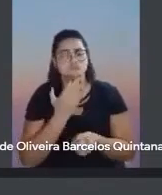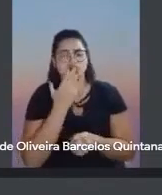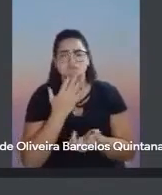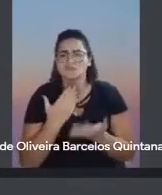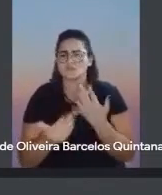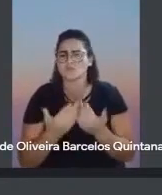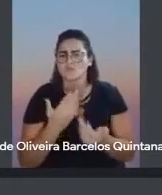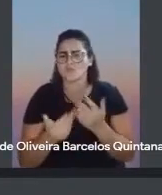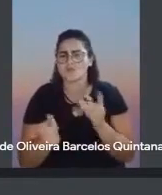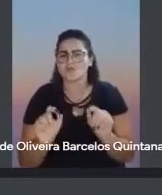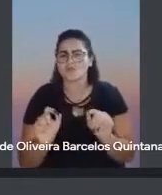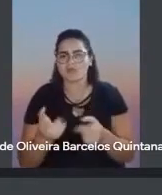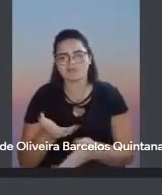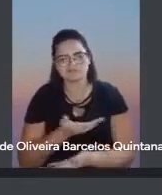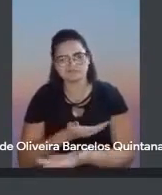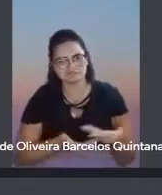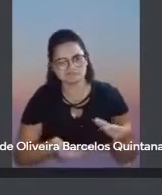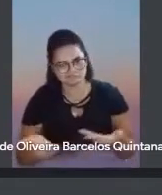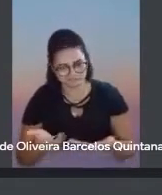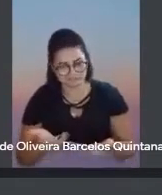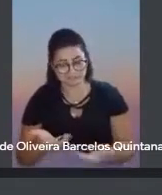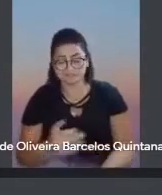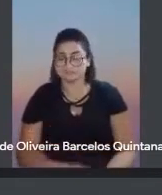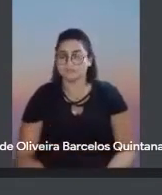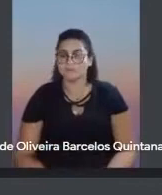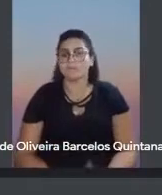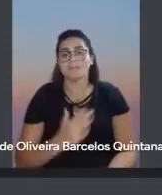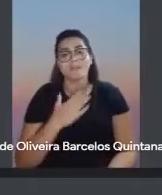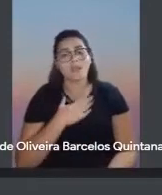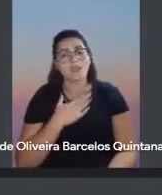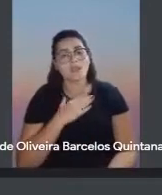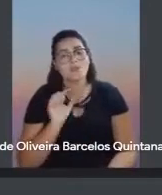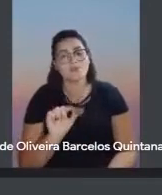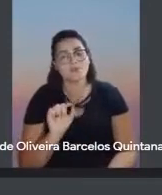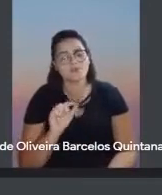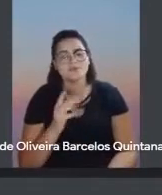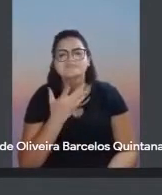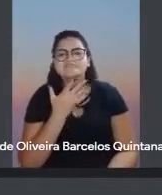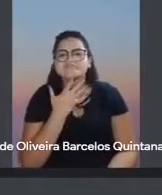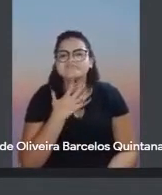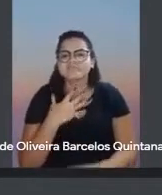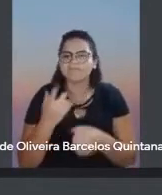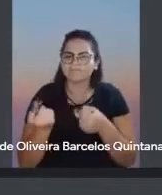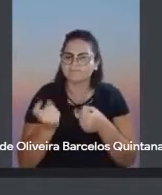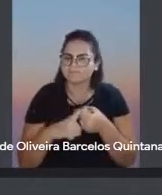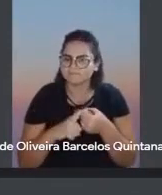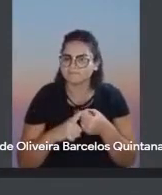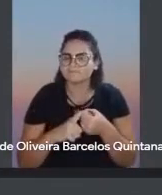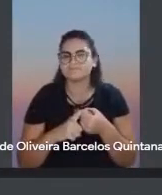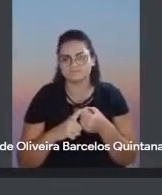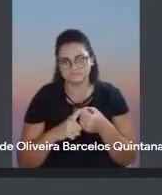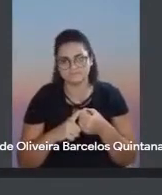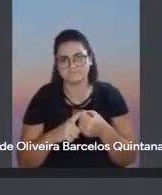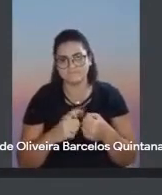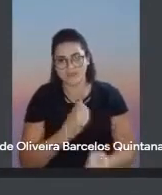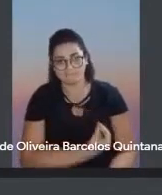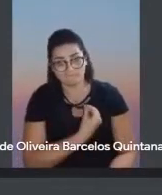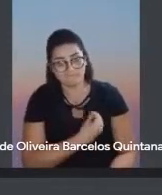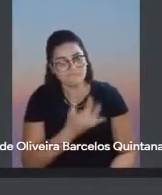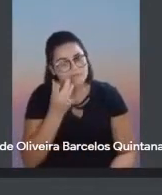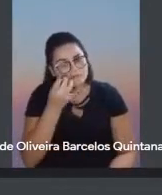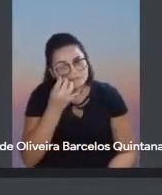colaboração. Eu gostaria muito de voltar fisicamente ao vivo e a cores